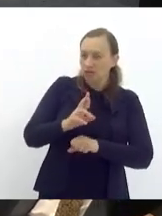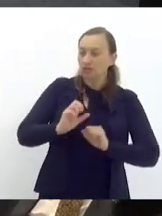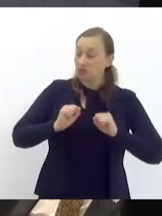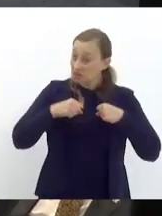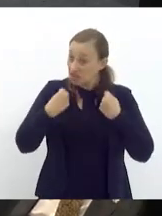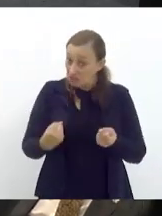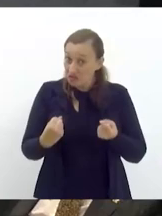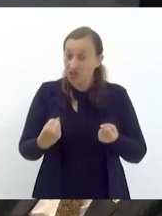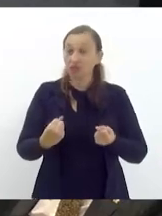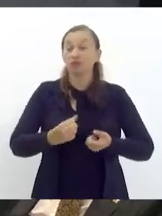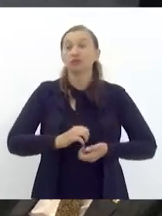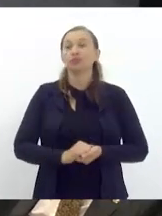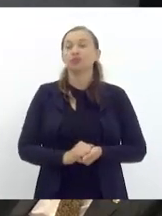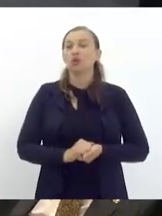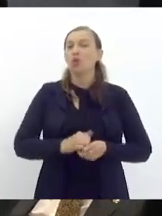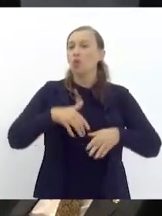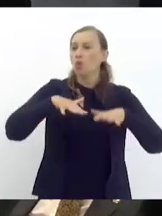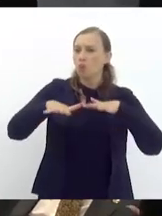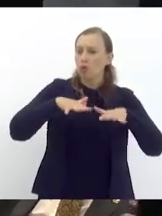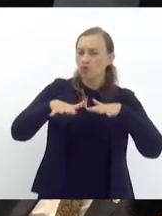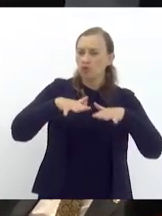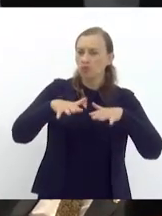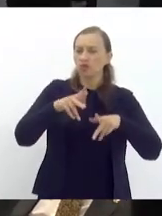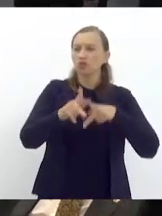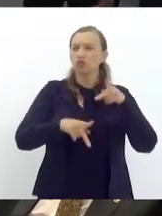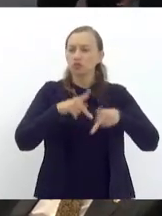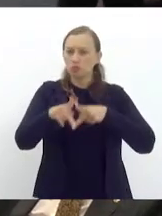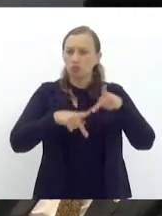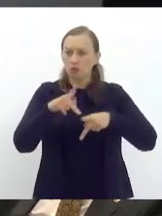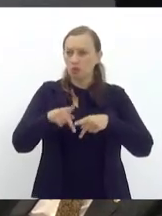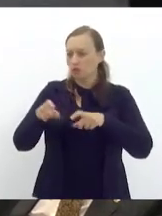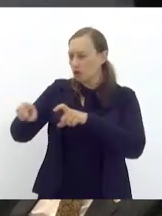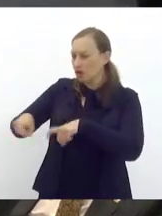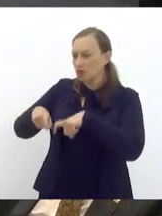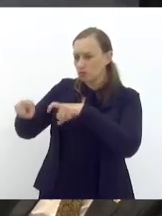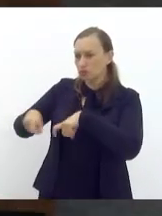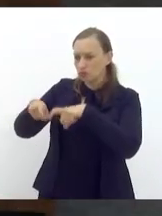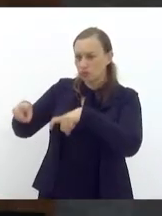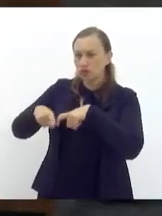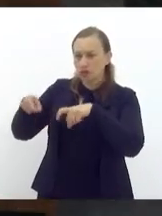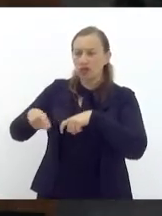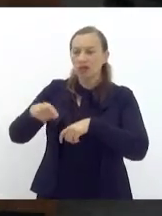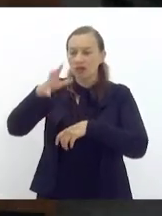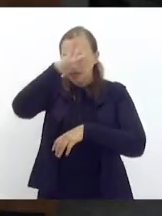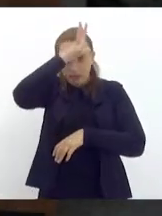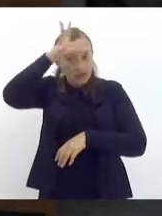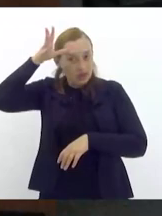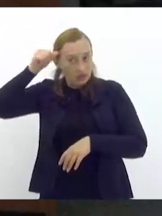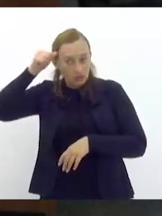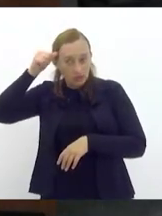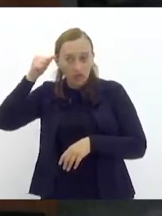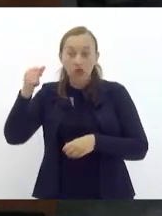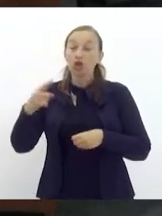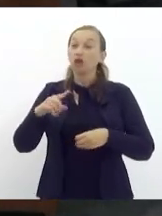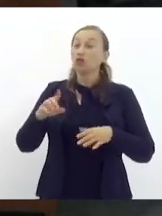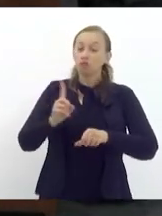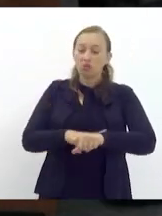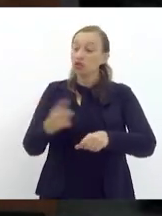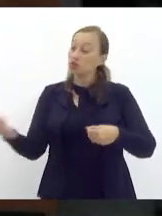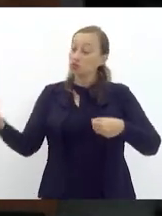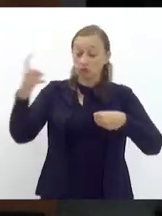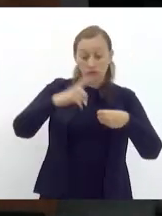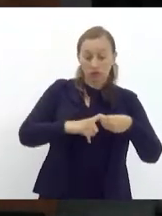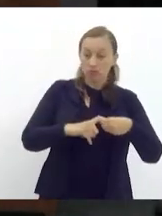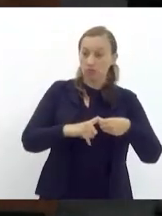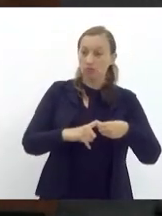os movimentos de população e agricultura na Amazônia e logo que eu voltei para o Brasil eu fui